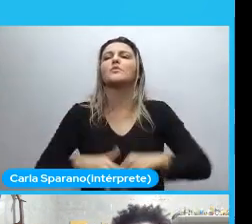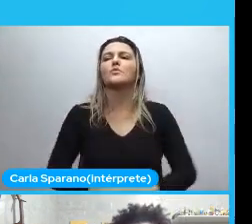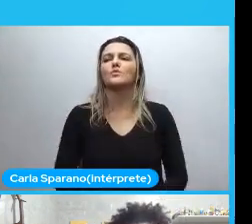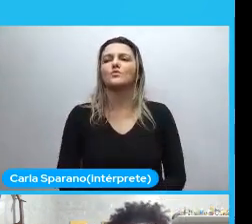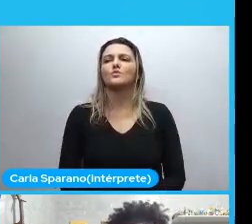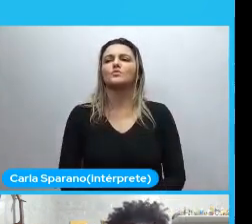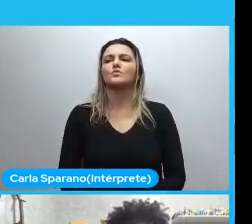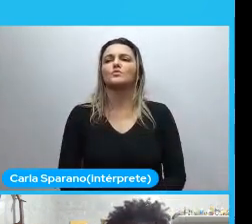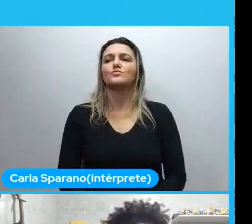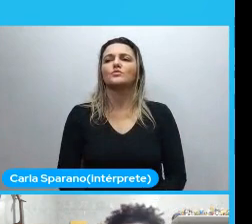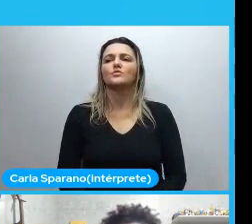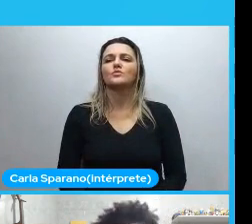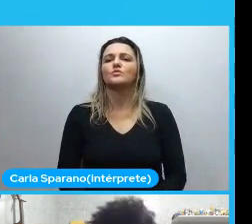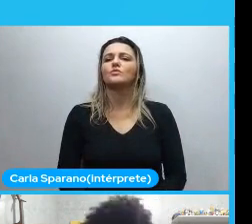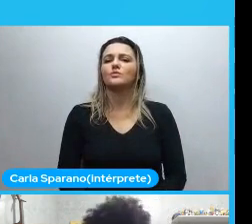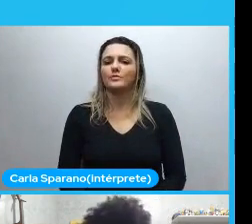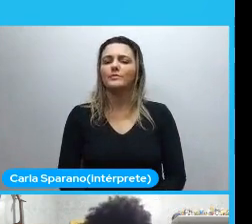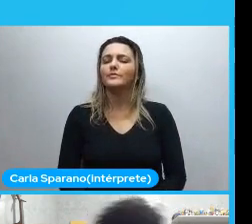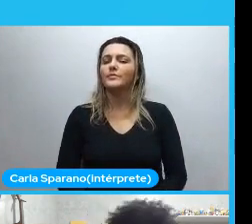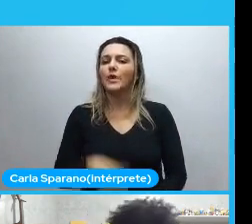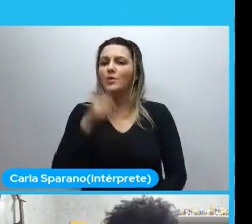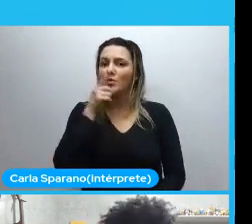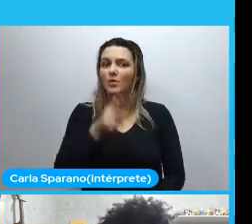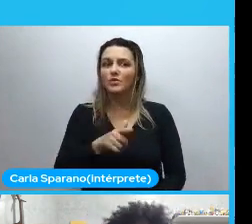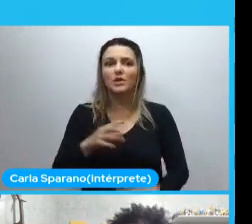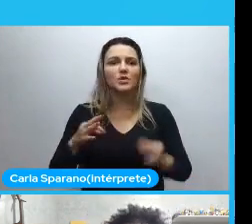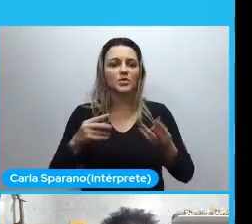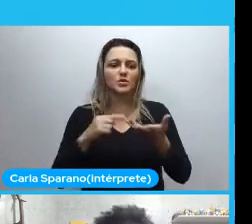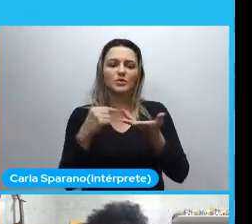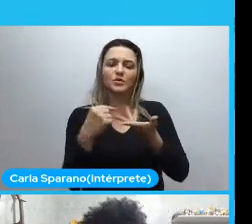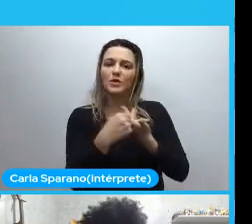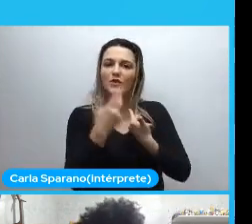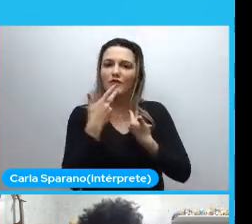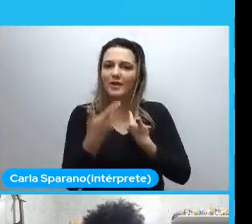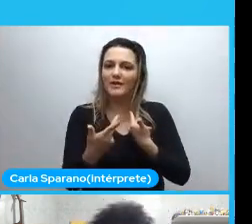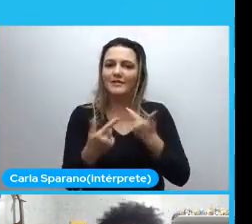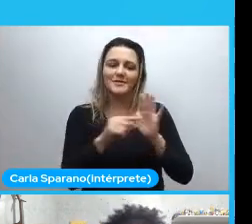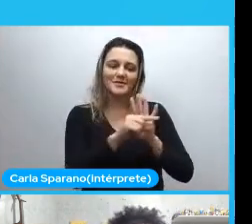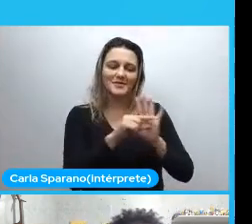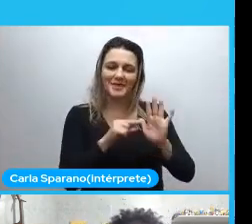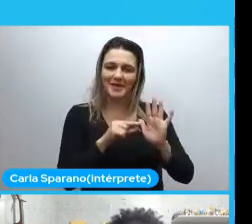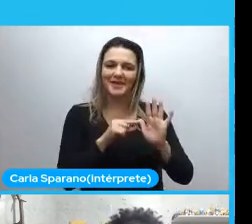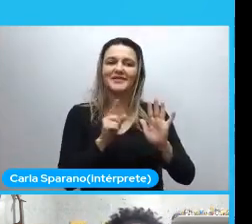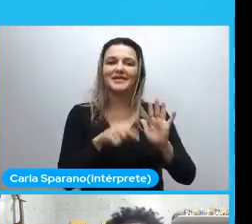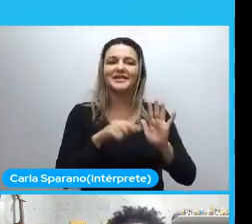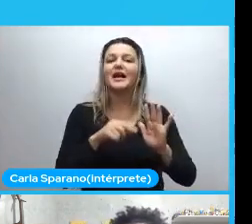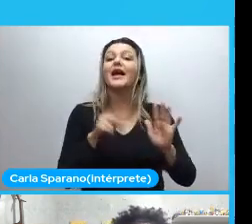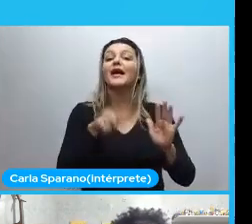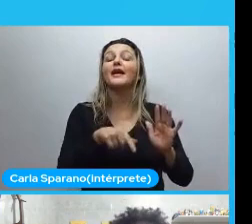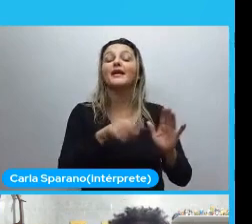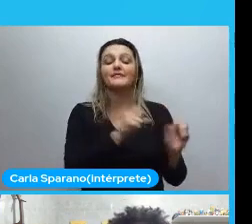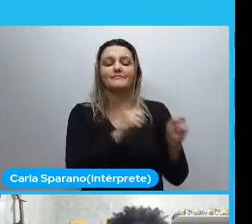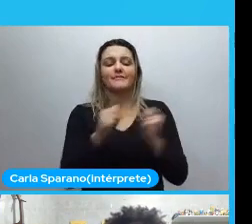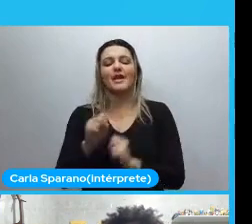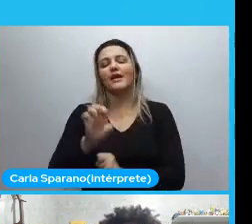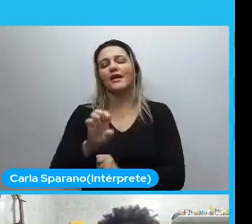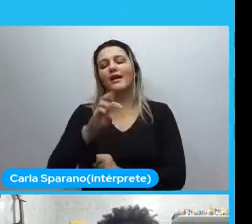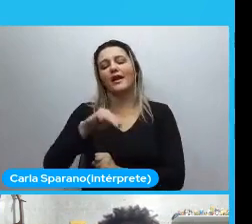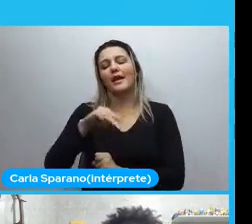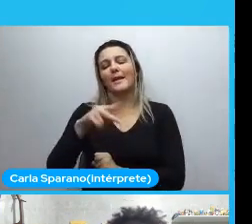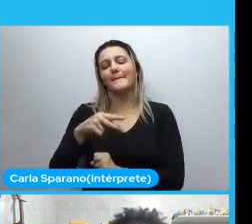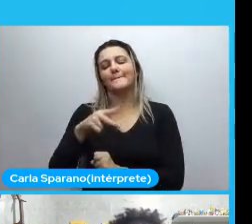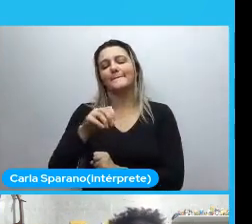E aí. A gente consegue ver. Isso tudo que eu falei. Com uma palavra muito bonitinha. Que também está na moda. Chamada empoderamento. As pessoas usam a palavra